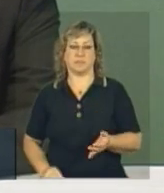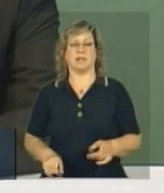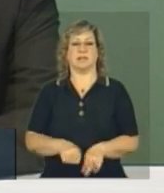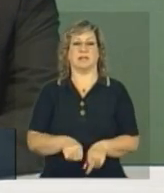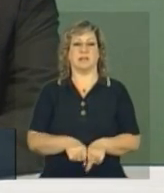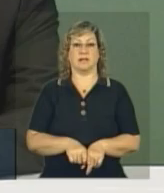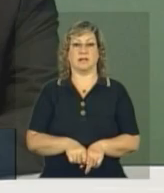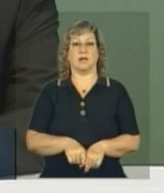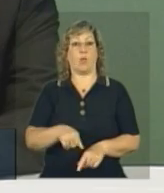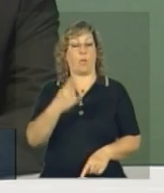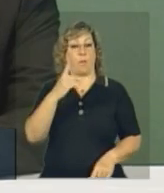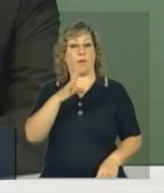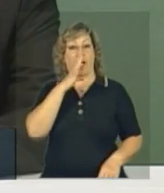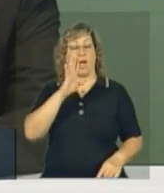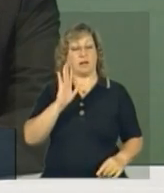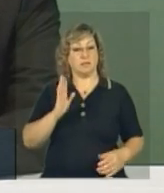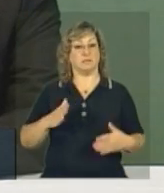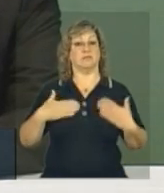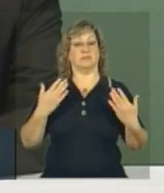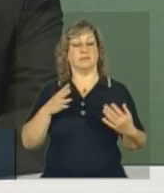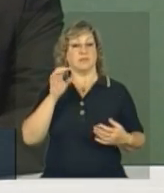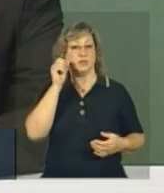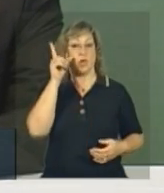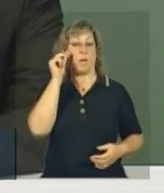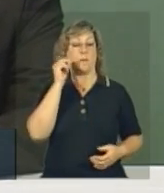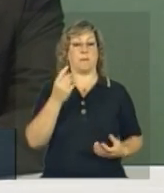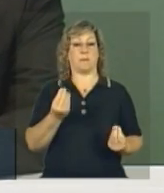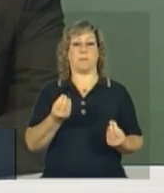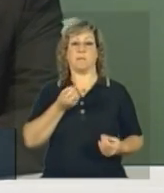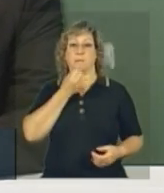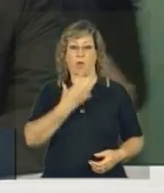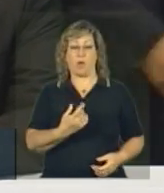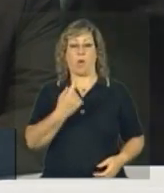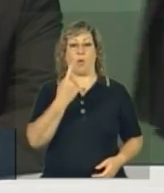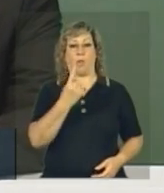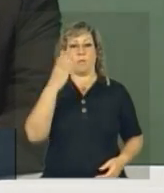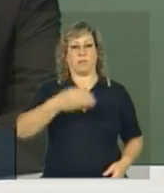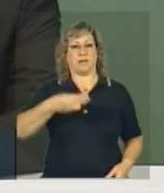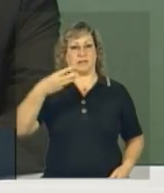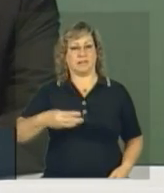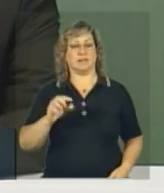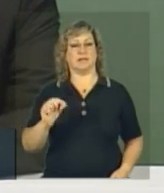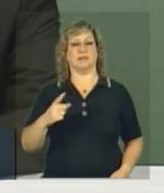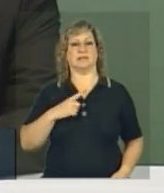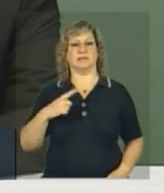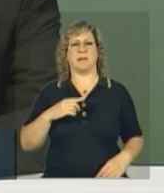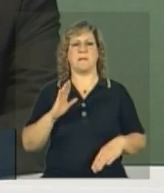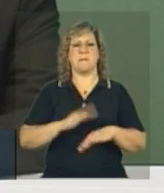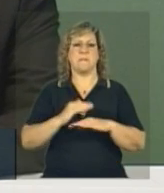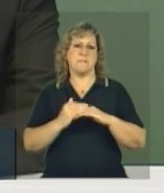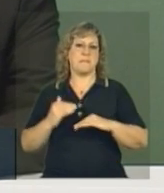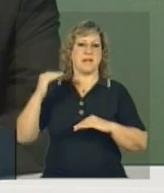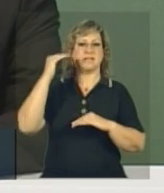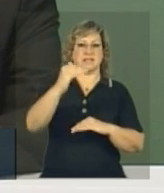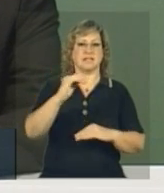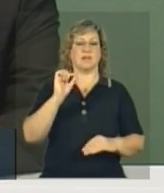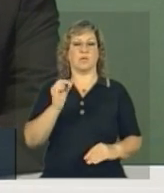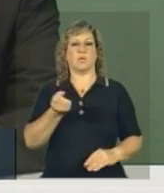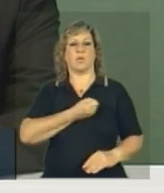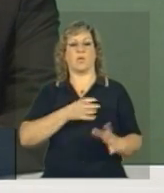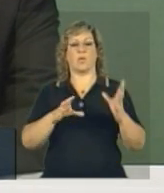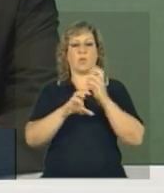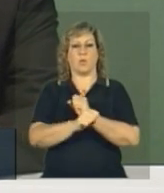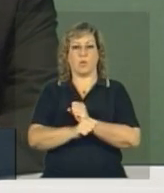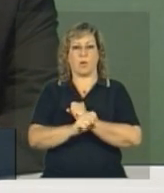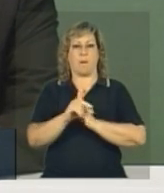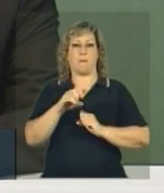surpresa muito agradável, um terço tinha muito acima da pontuação mínima que as universidades americanas